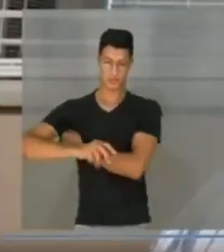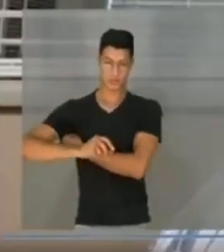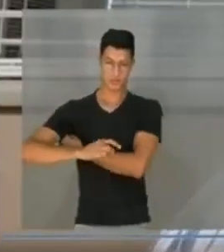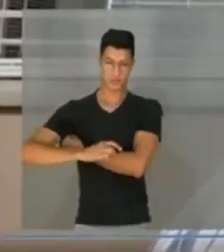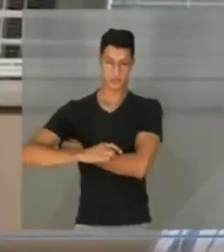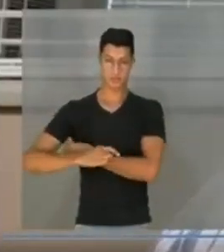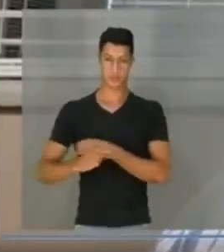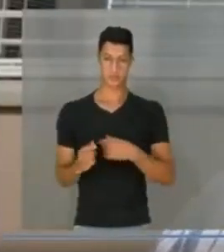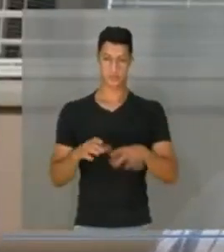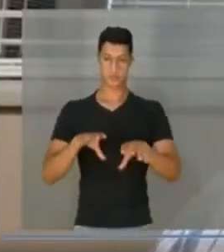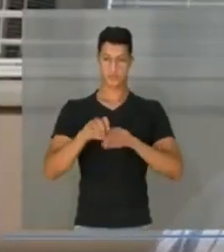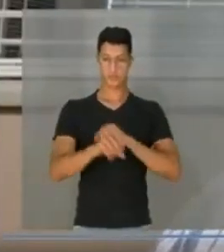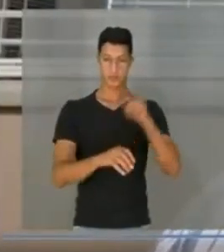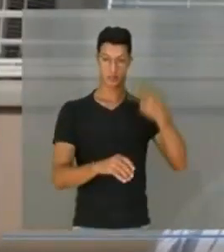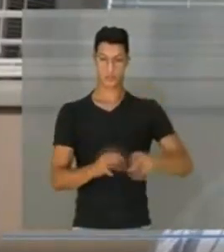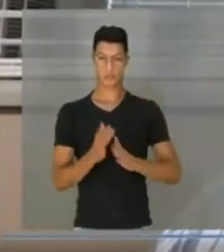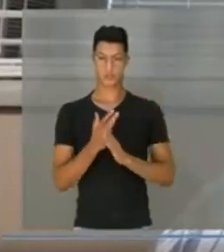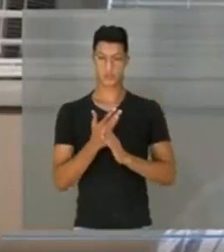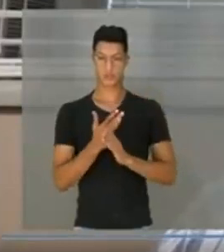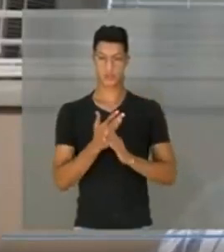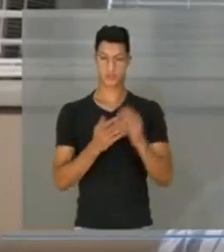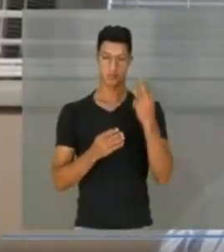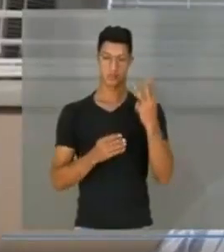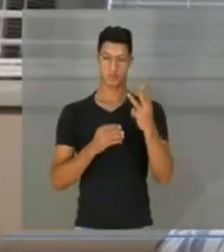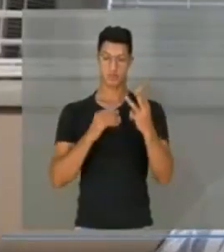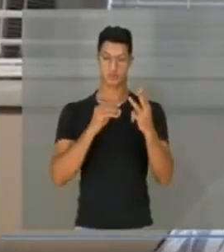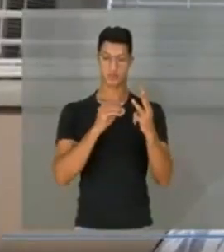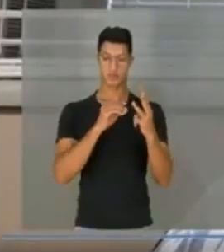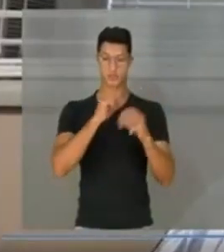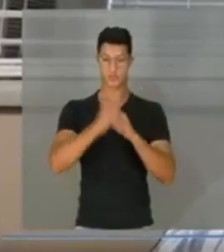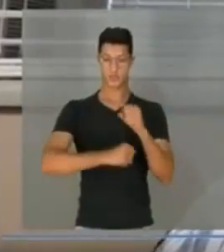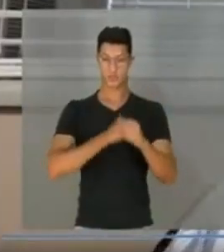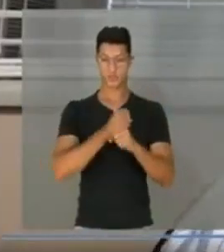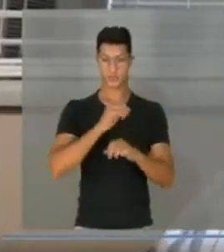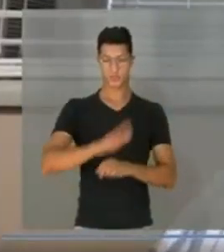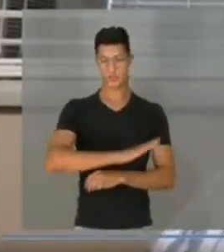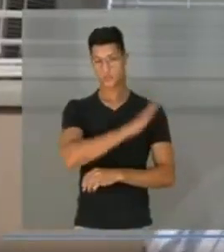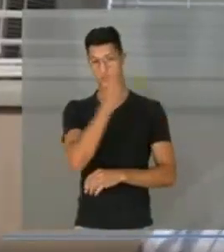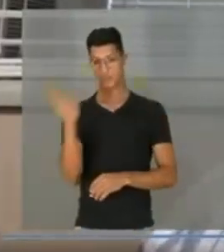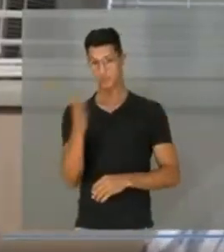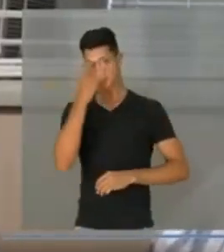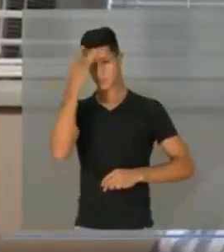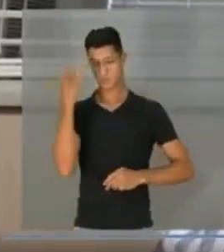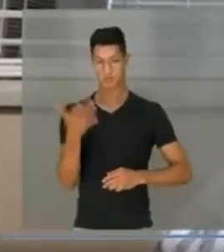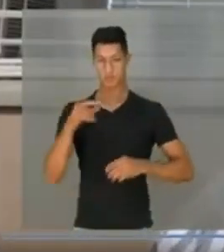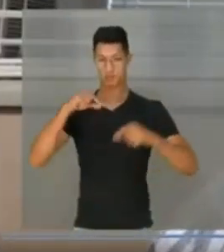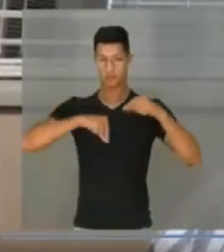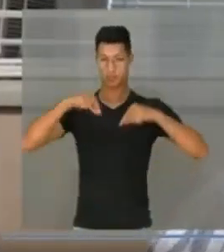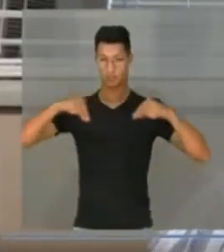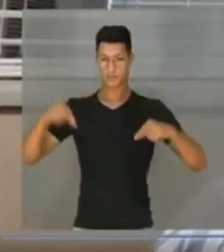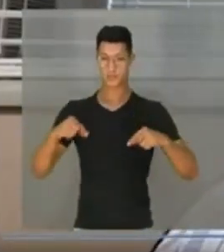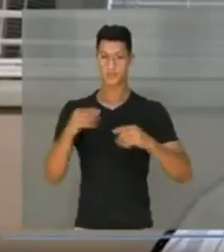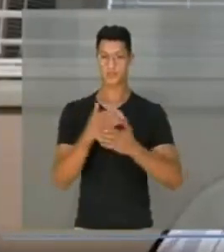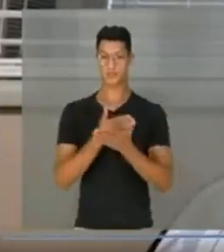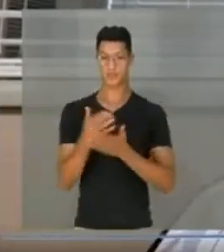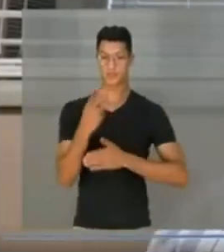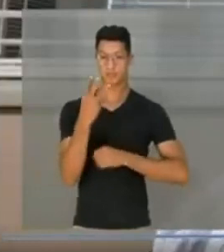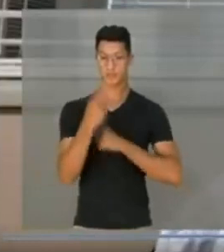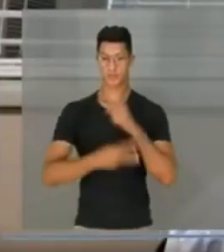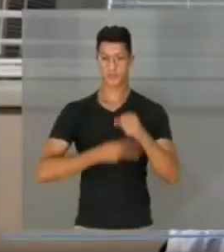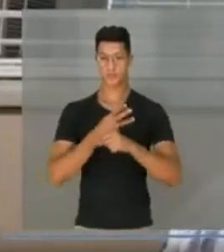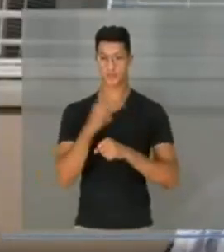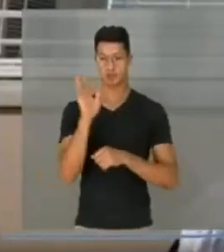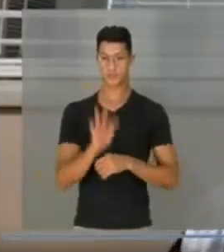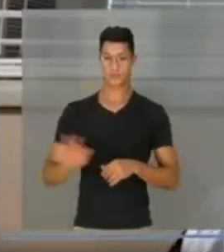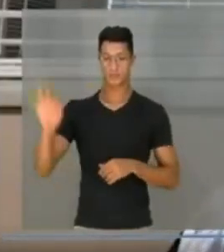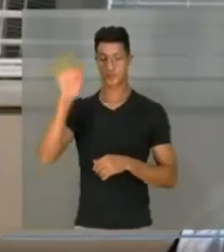A graduação aqui, ela é de 3 anos em período integral, então se a pessoa quiser ser um acupunturista, ela tem que passar 3 anos na